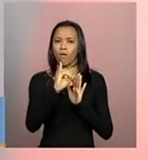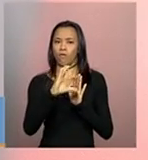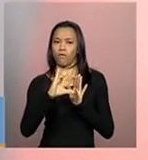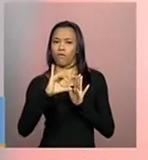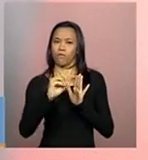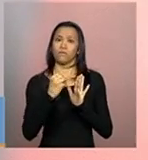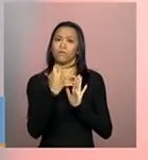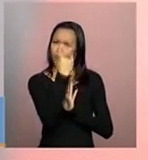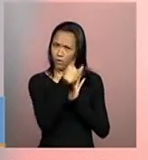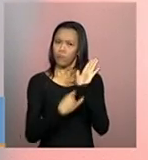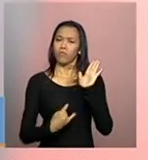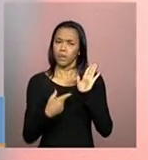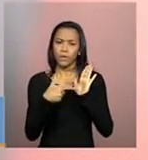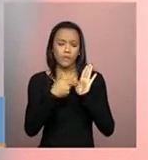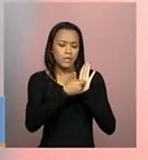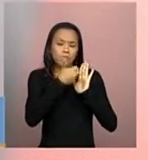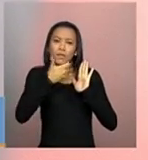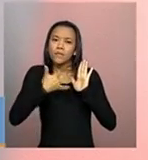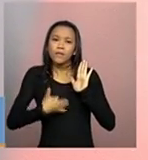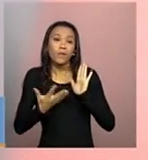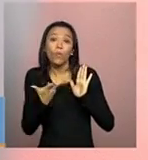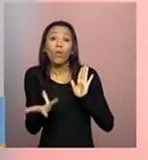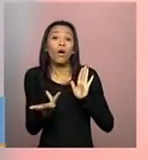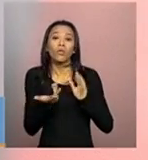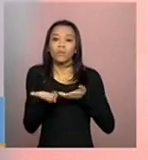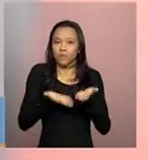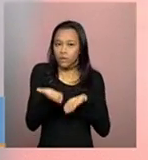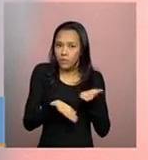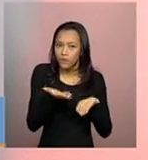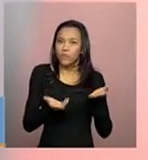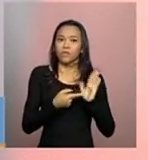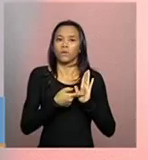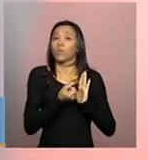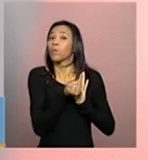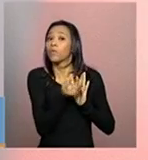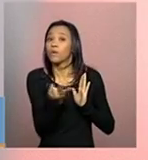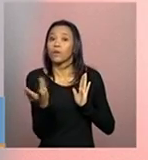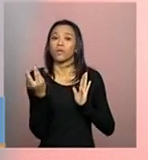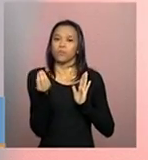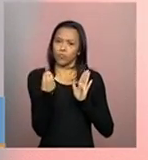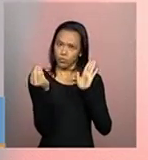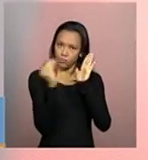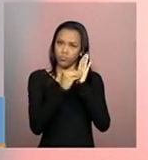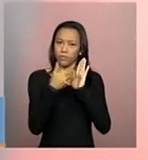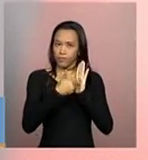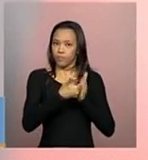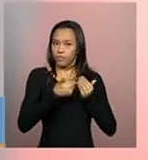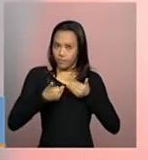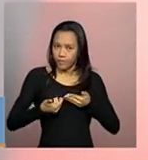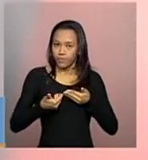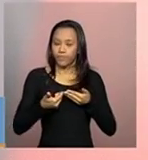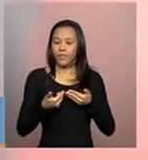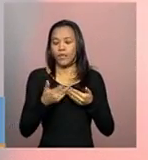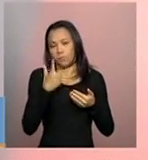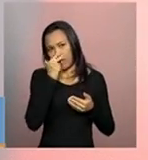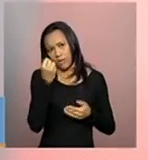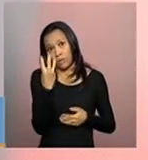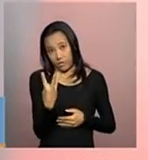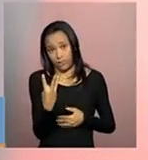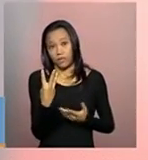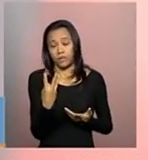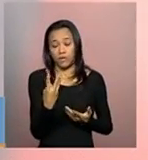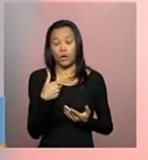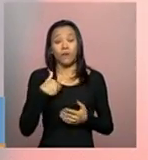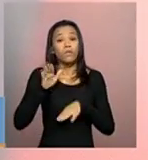exatamente qual é a oferta e a quantidade. Parece que são três. E aí você nos diz